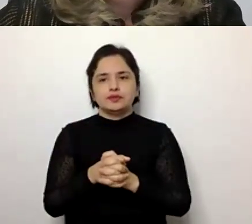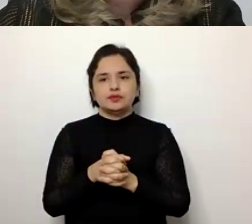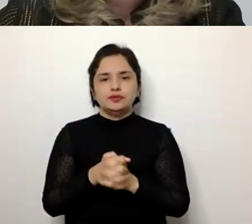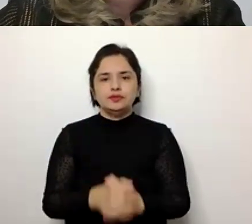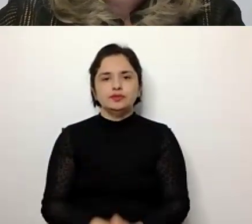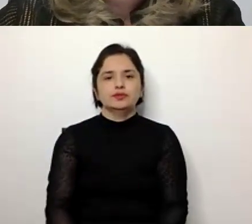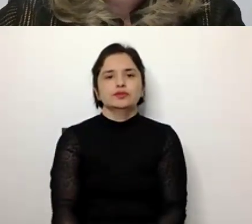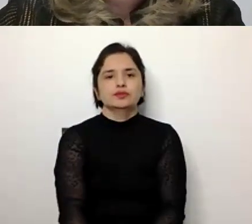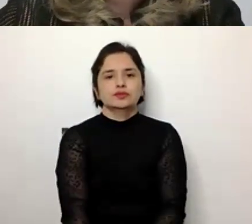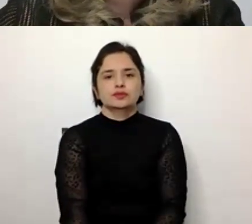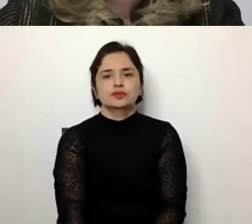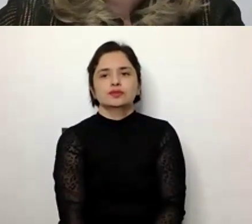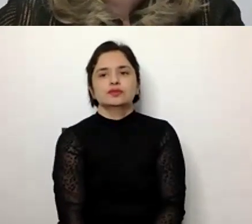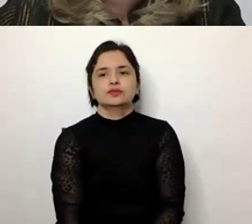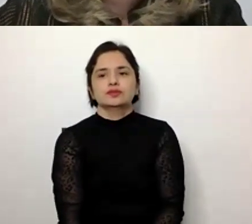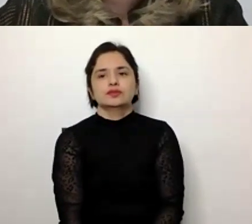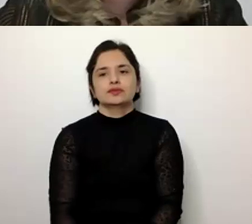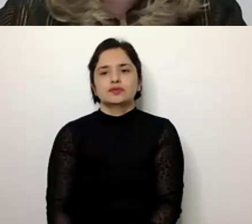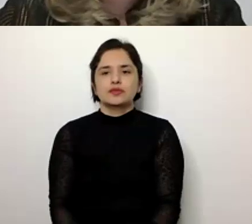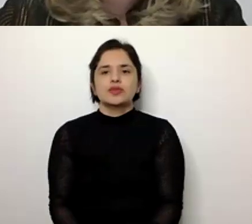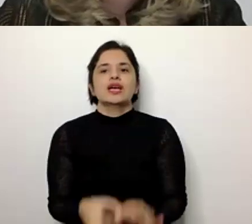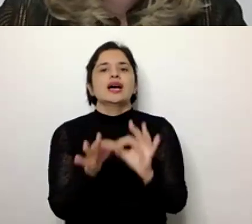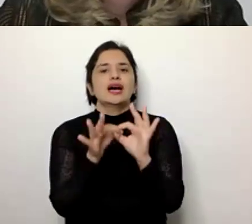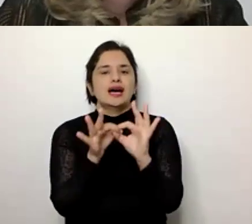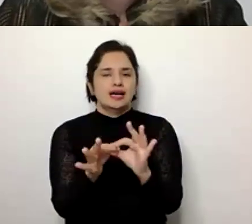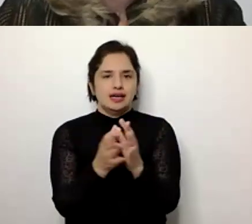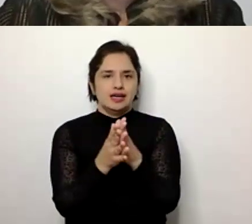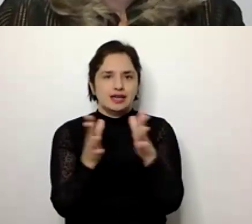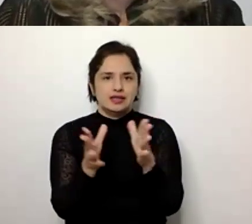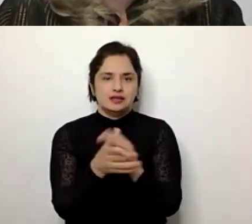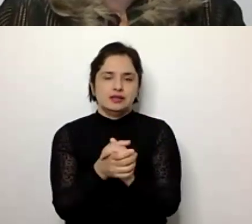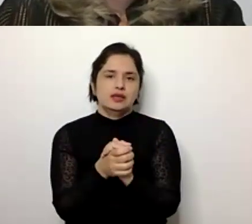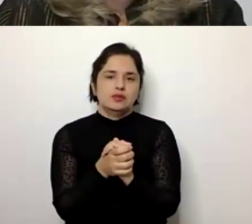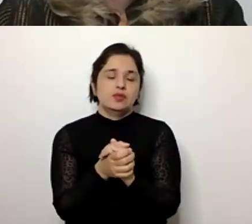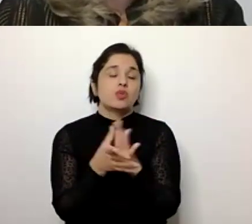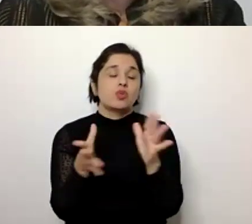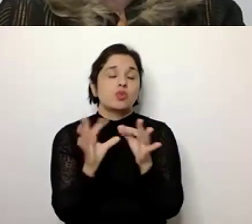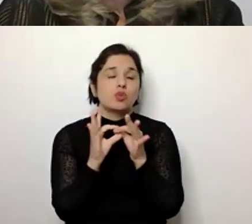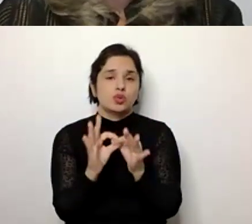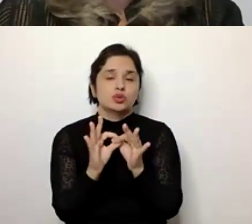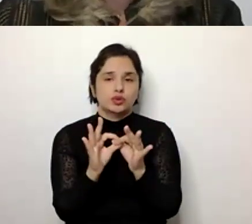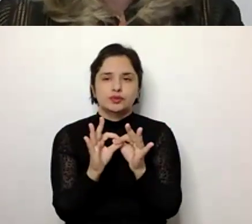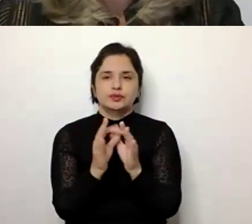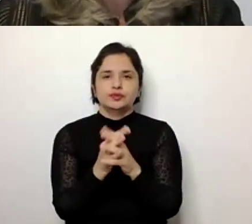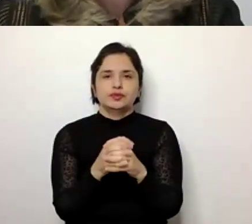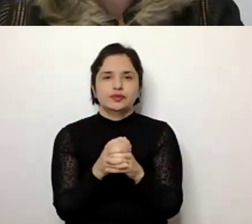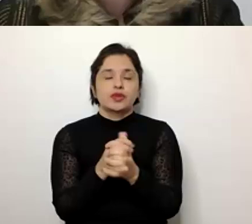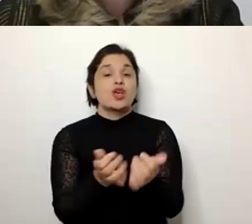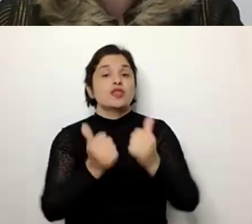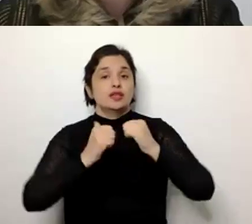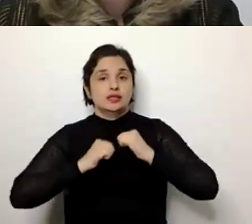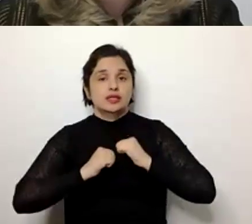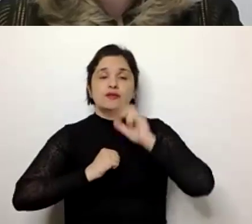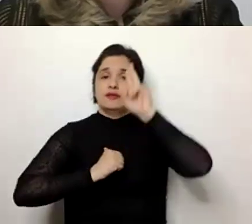bom, agradecemos enormemente os desafios